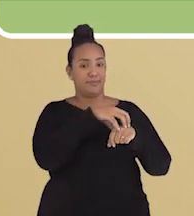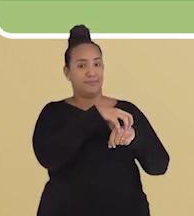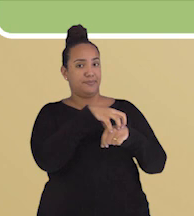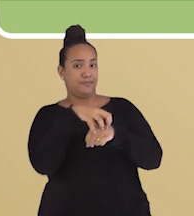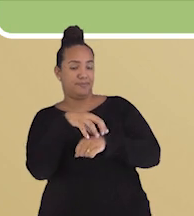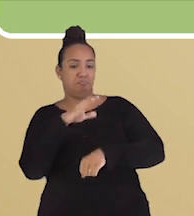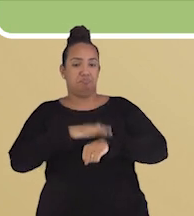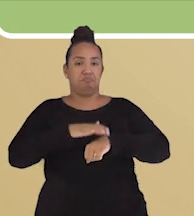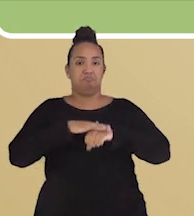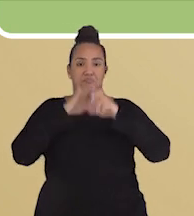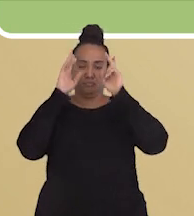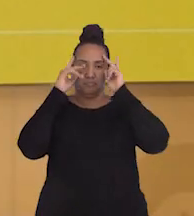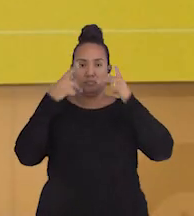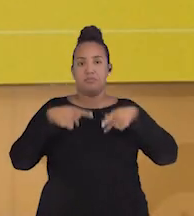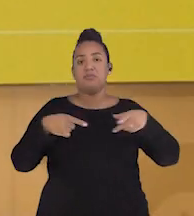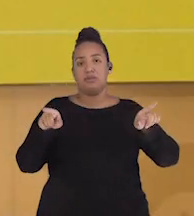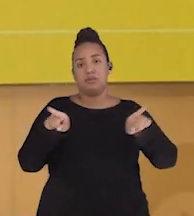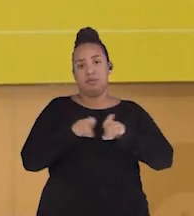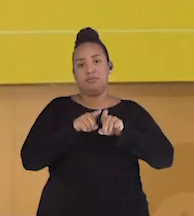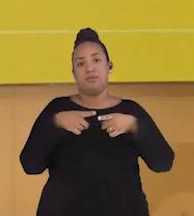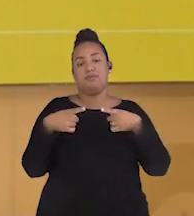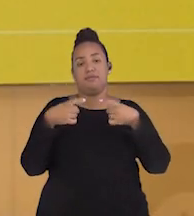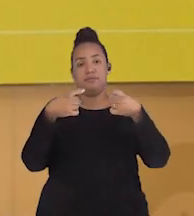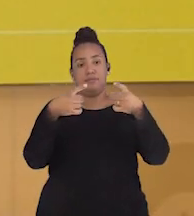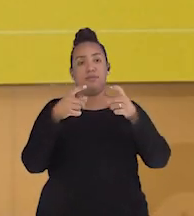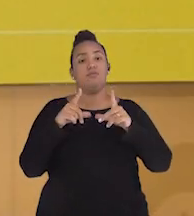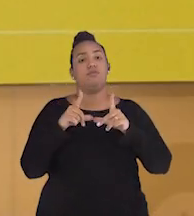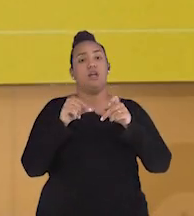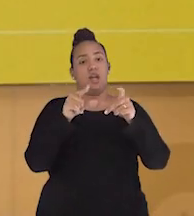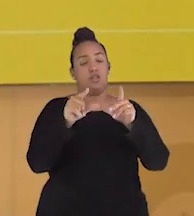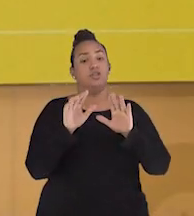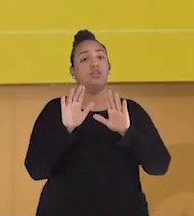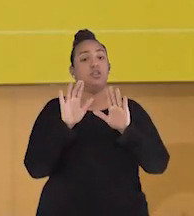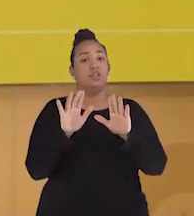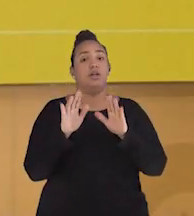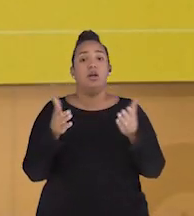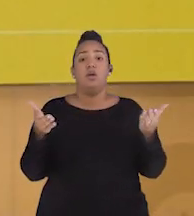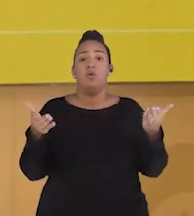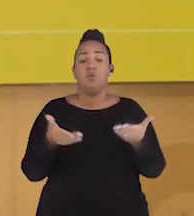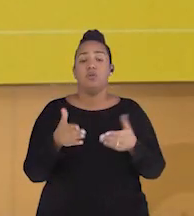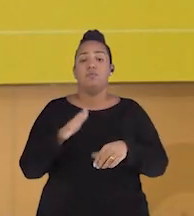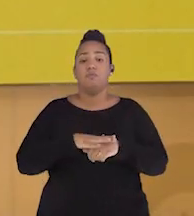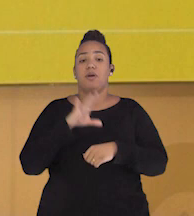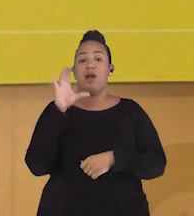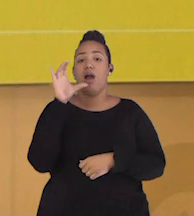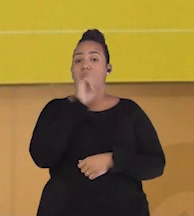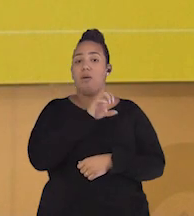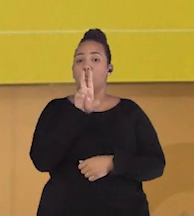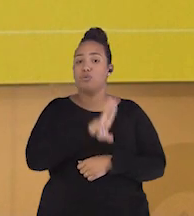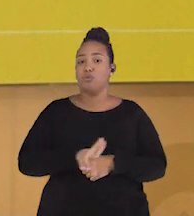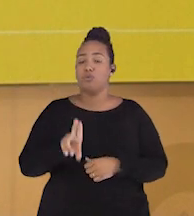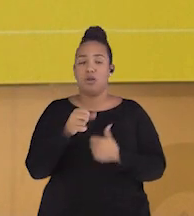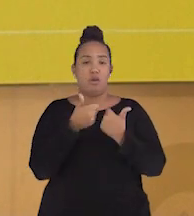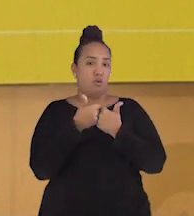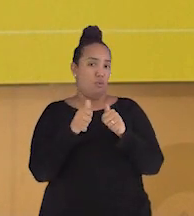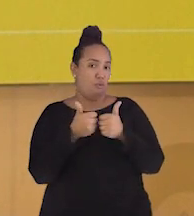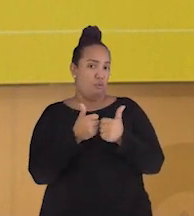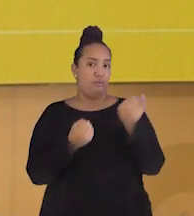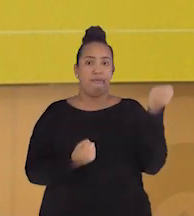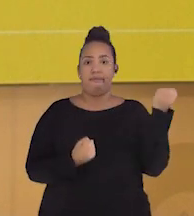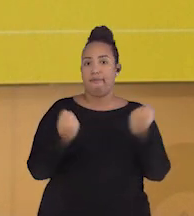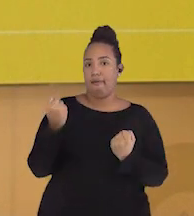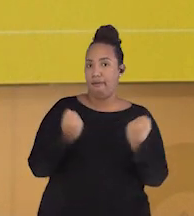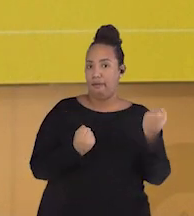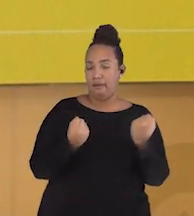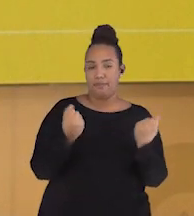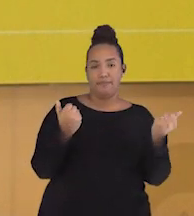elas mesmas poderem viajar. Hoje, porém, é muito mais rápido usar o ônibus ou o carro para